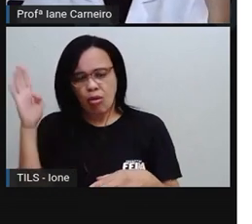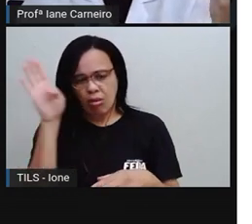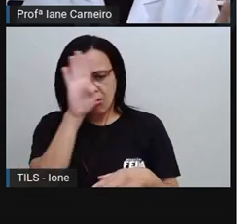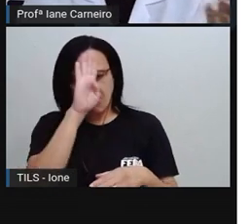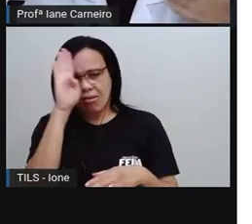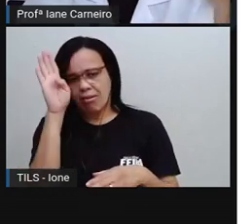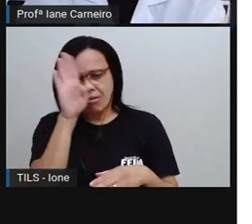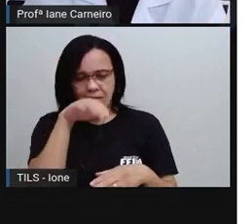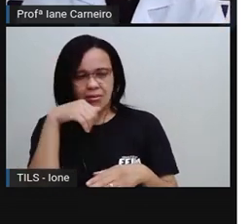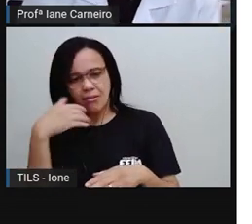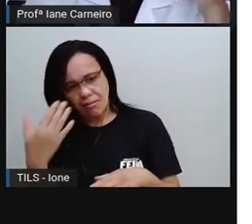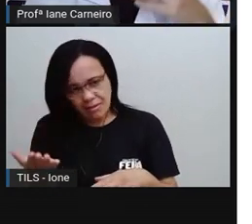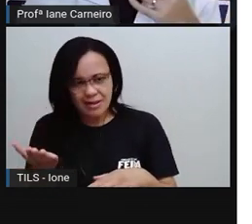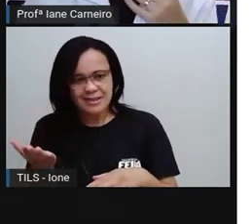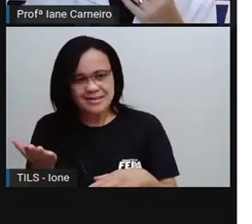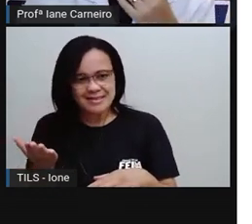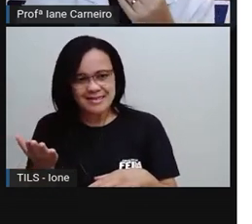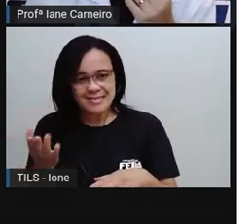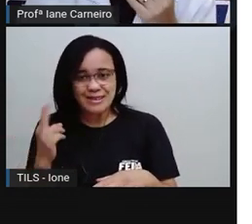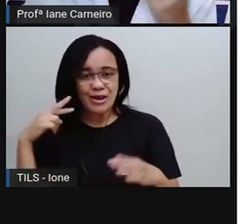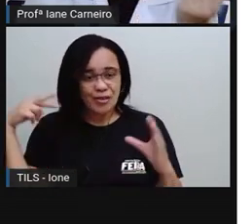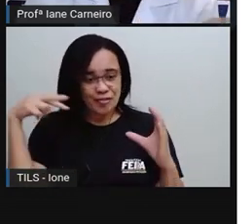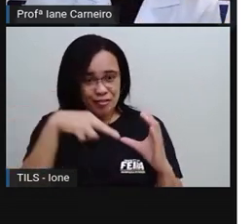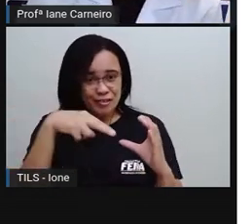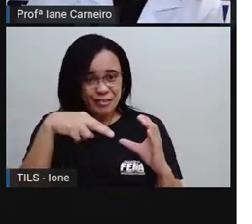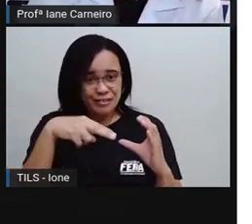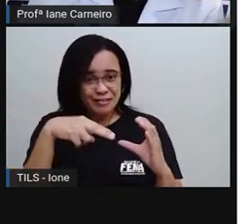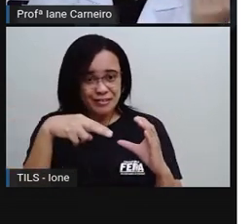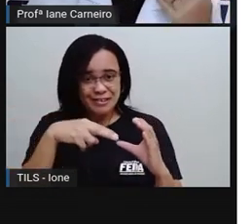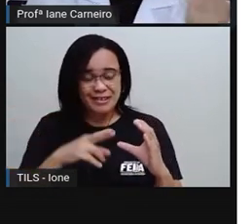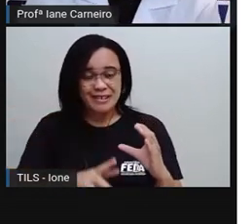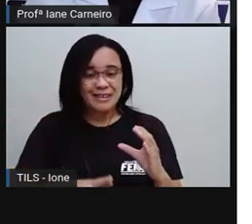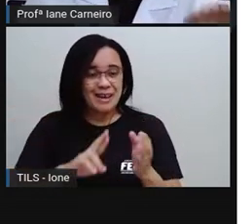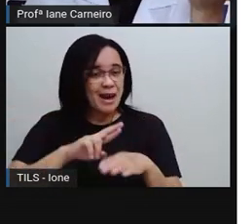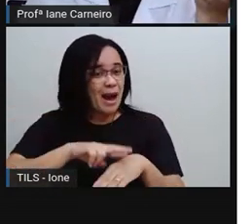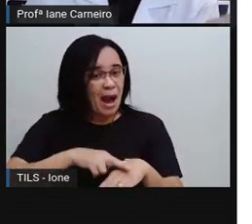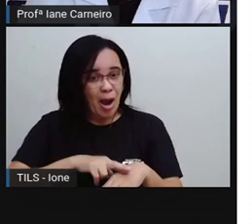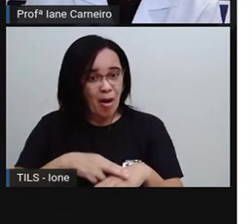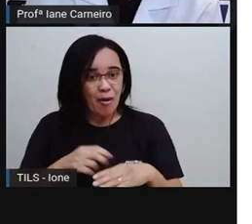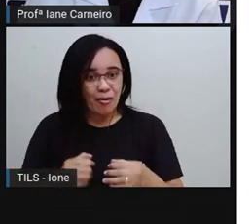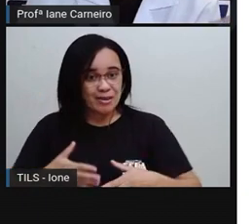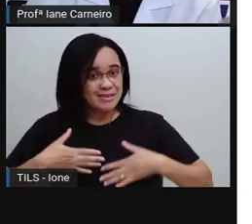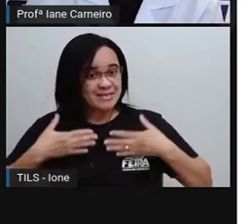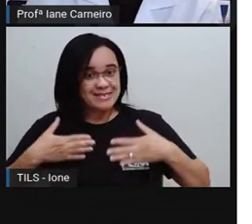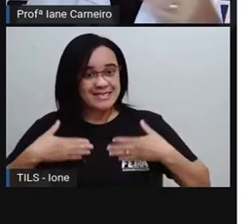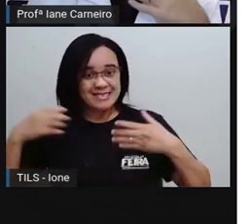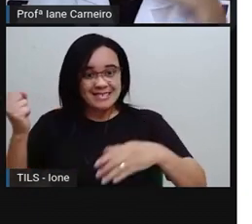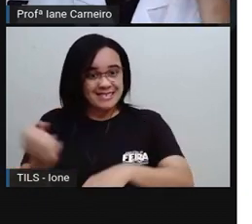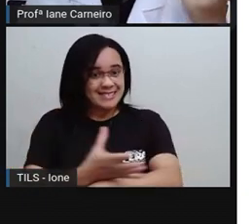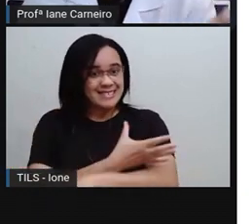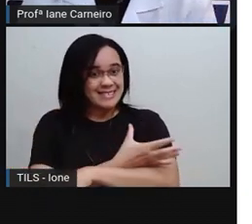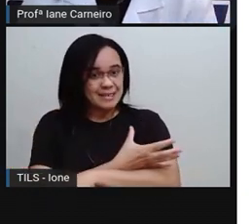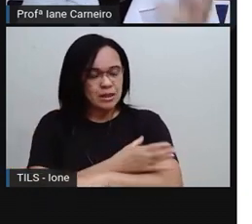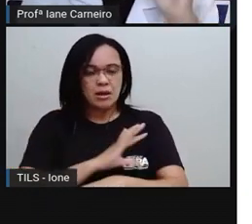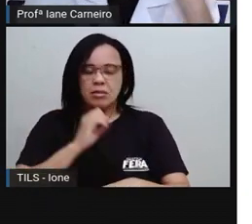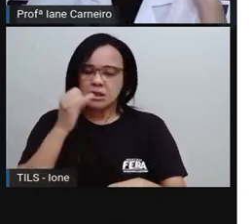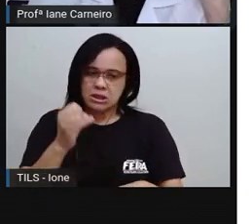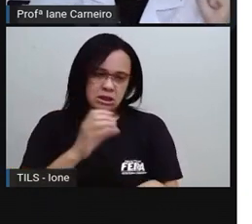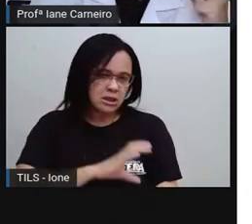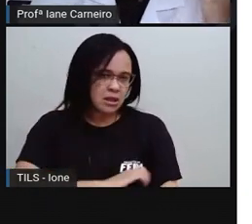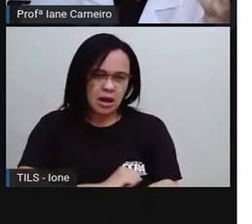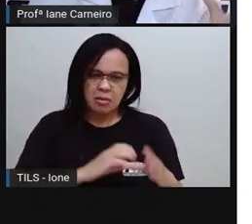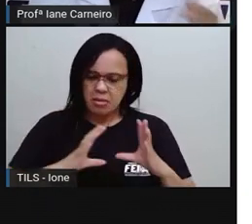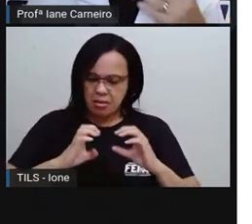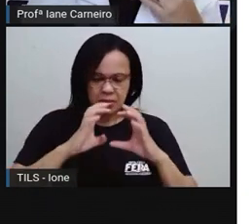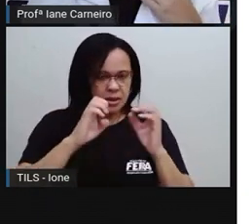emocionado de ver a amada, né? Mas quem ama não briga pra se machucar desse jeito. A gente discute, se